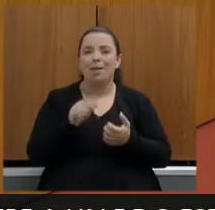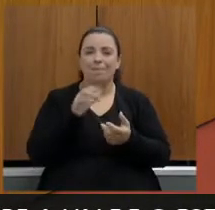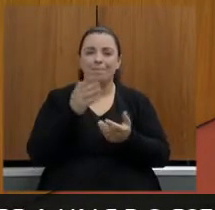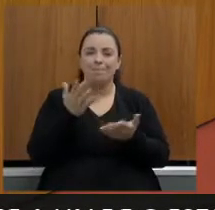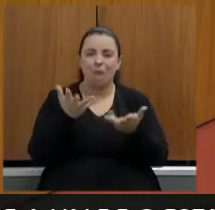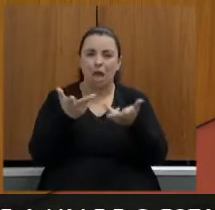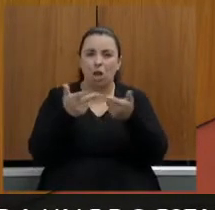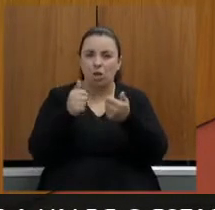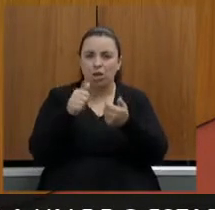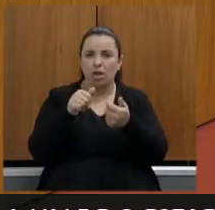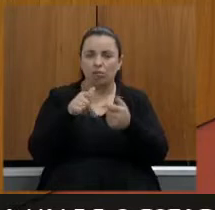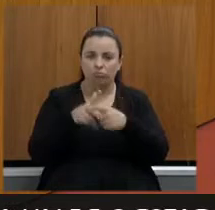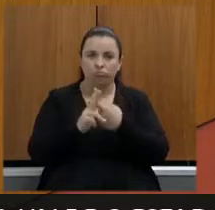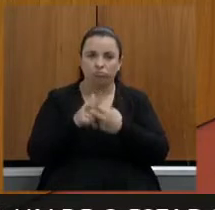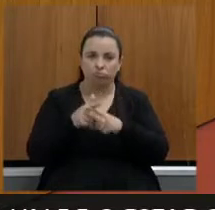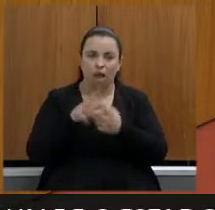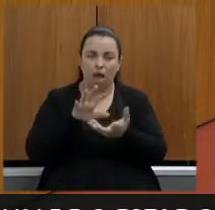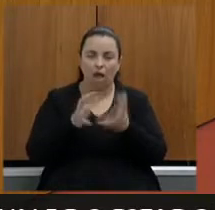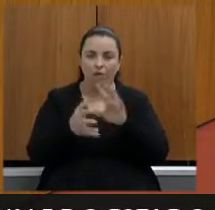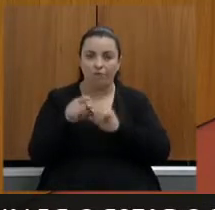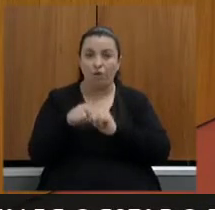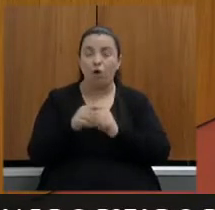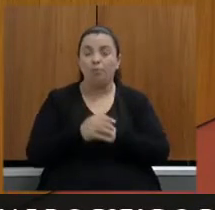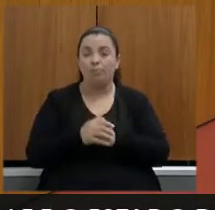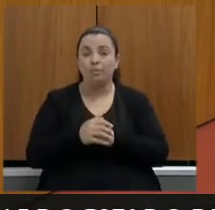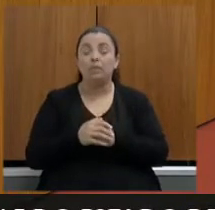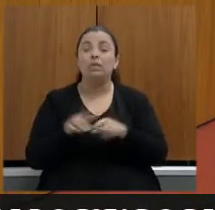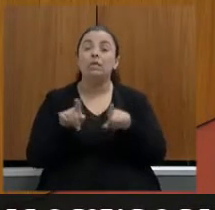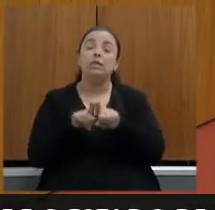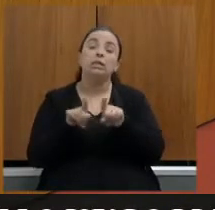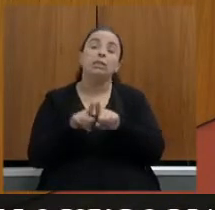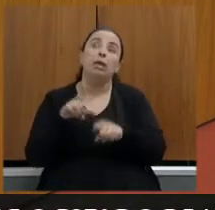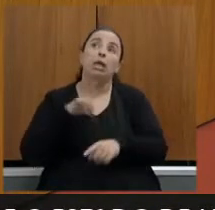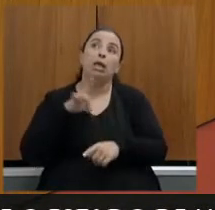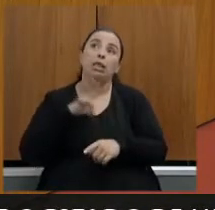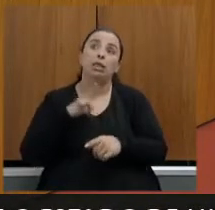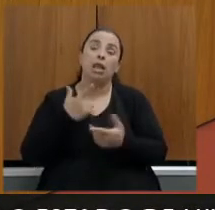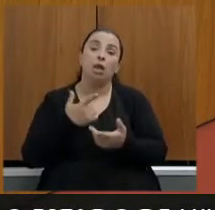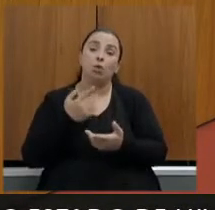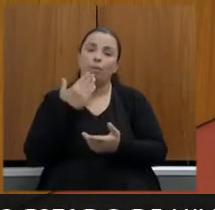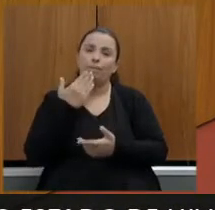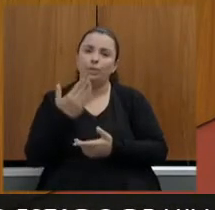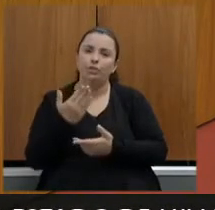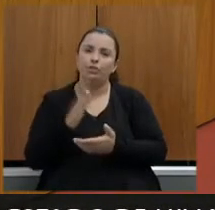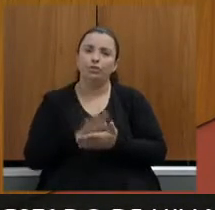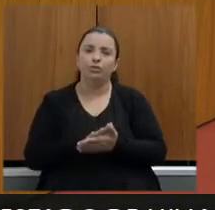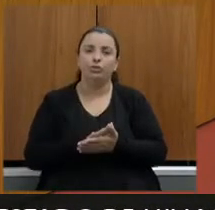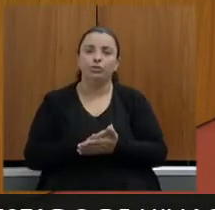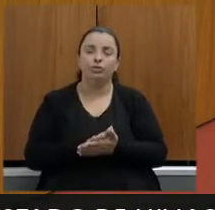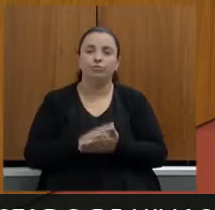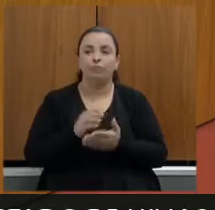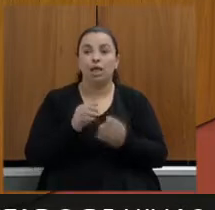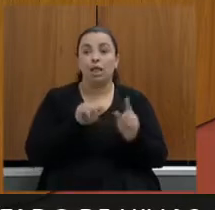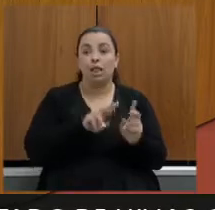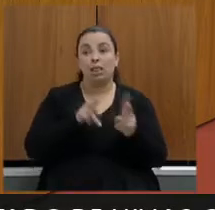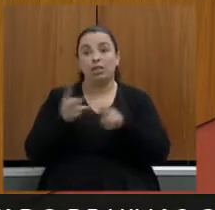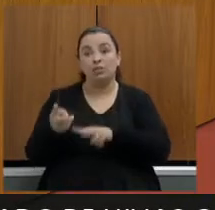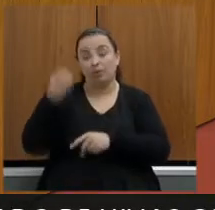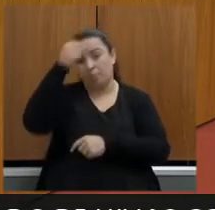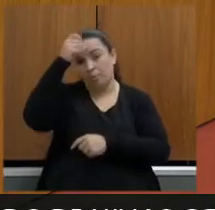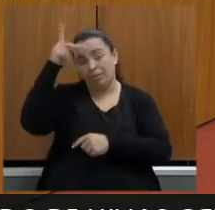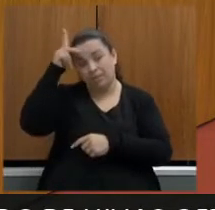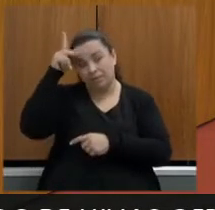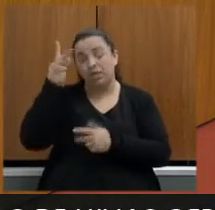existe também uma demanda secretário de municipalização de alguns trechos da MG 040 que já foram feitos então as